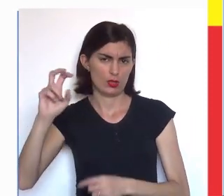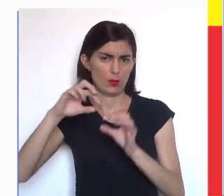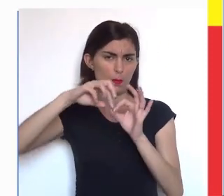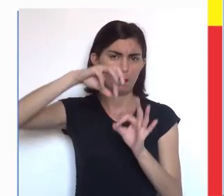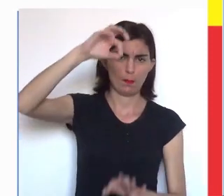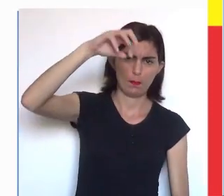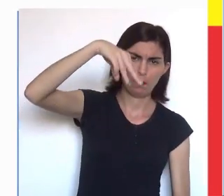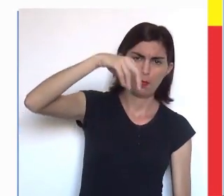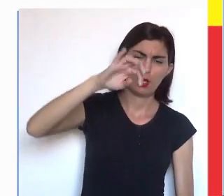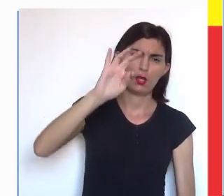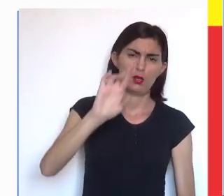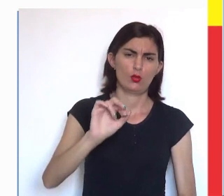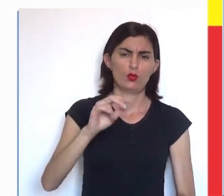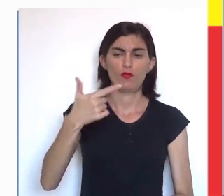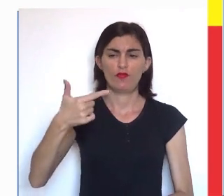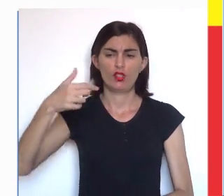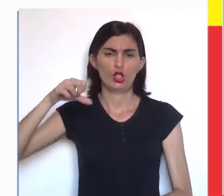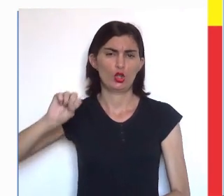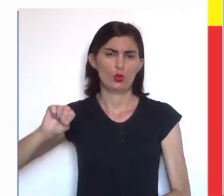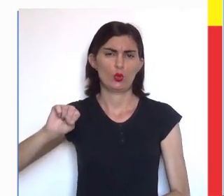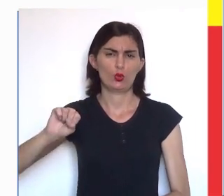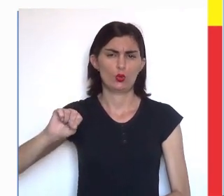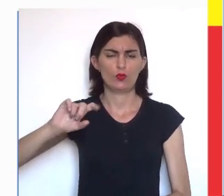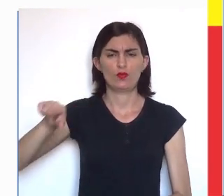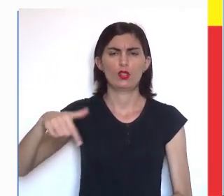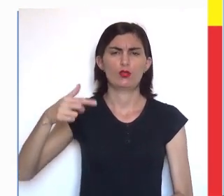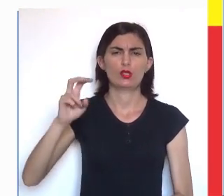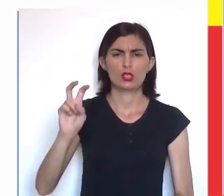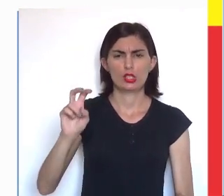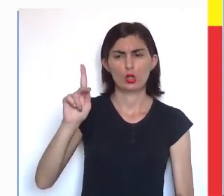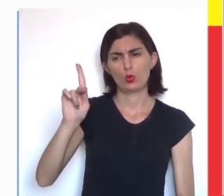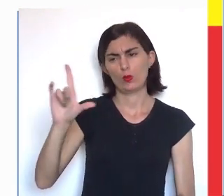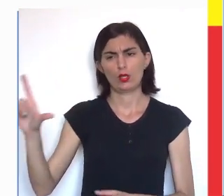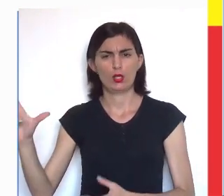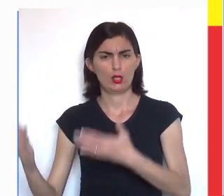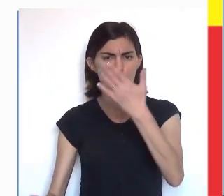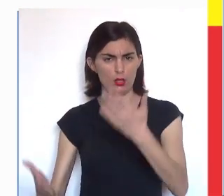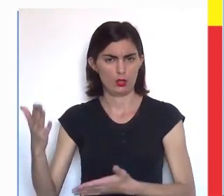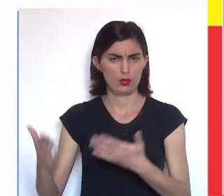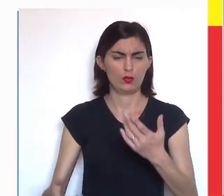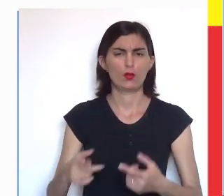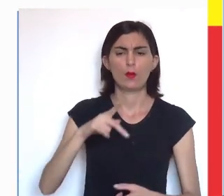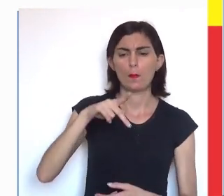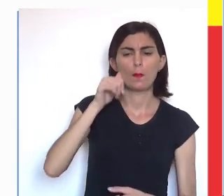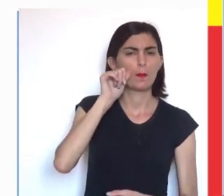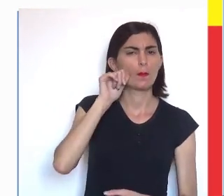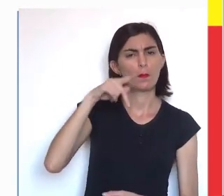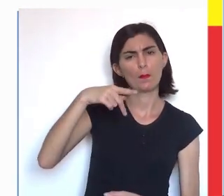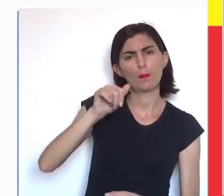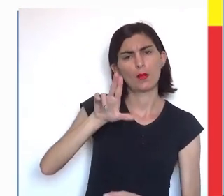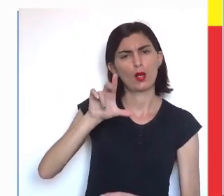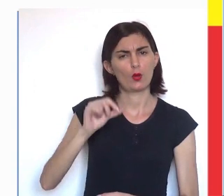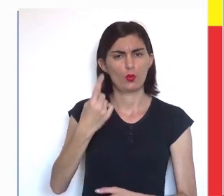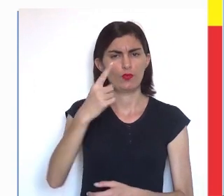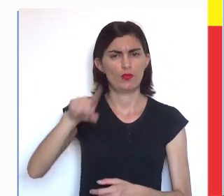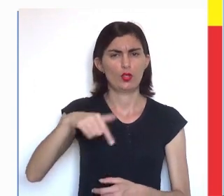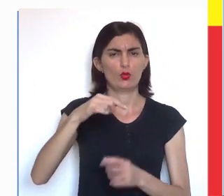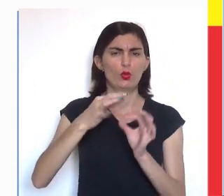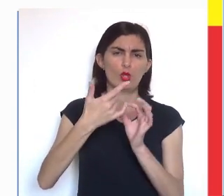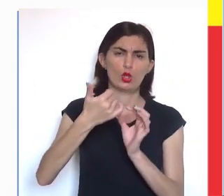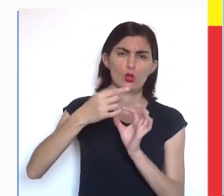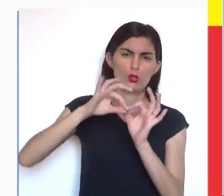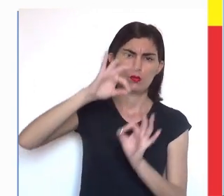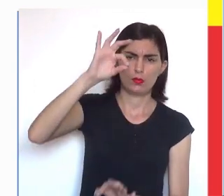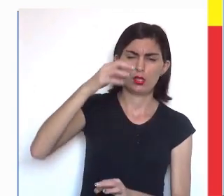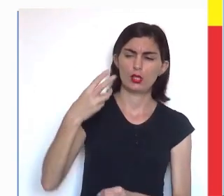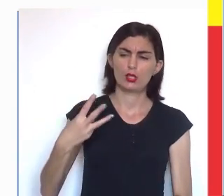metros e 28,5 quilos. Paula, 1,12 metros